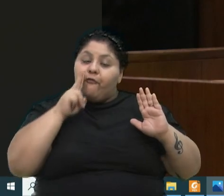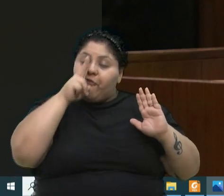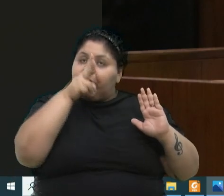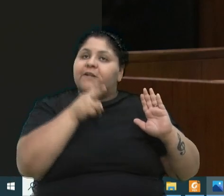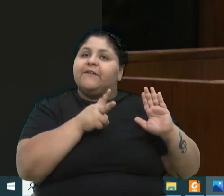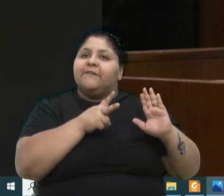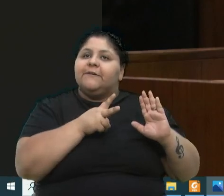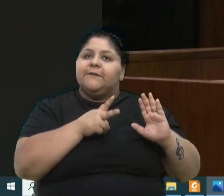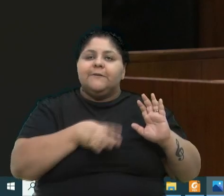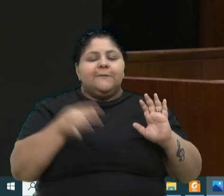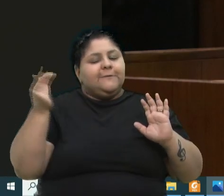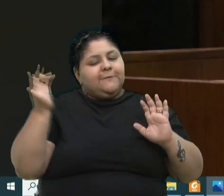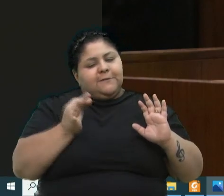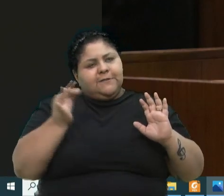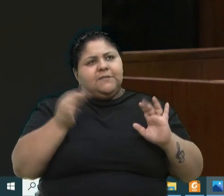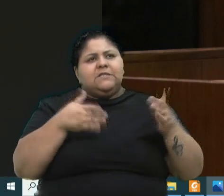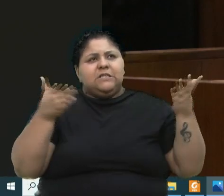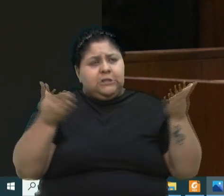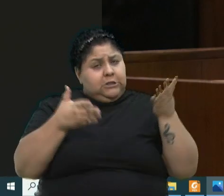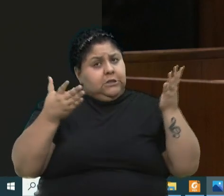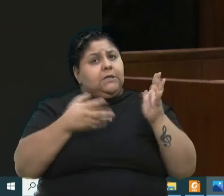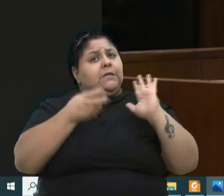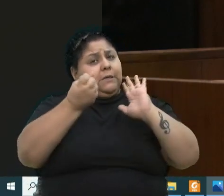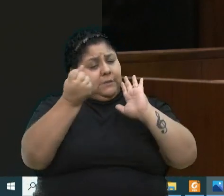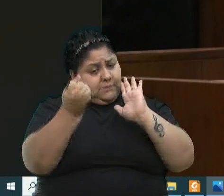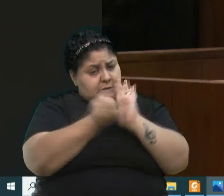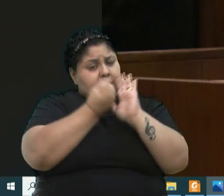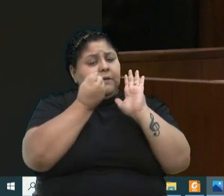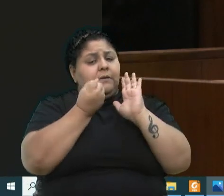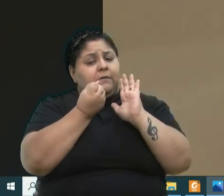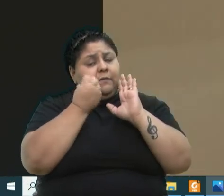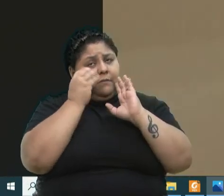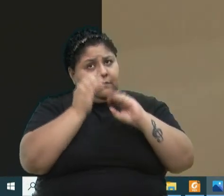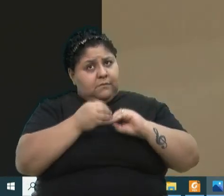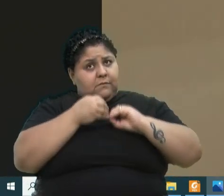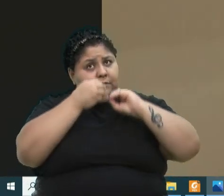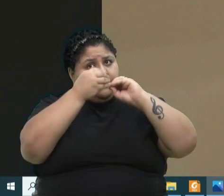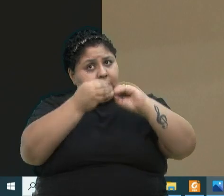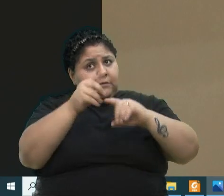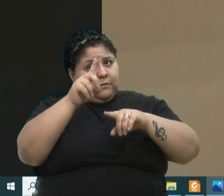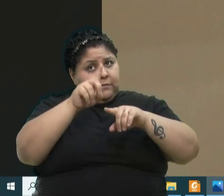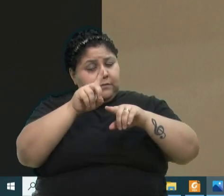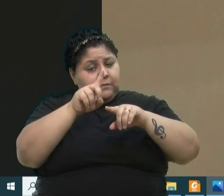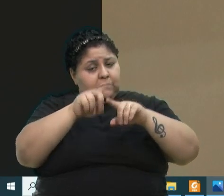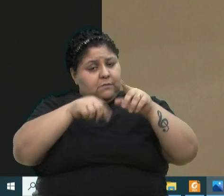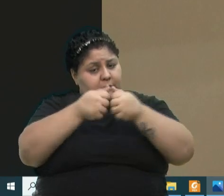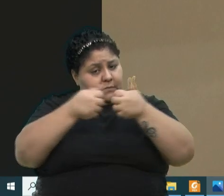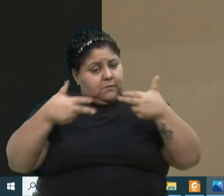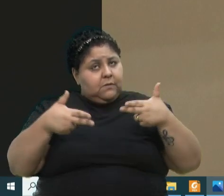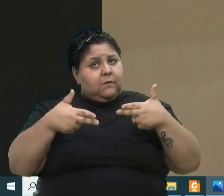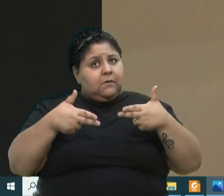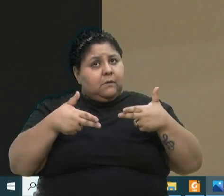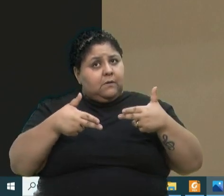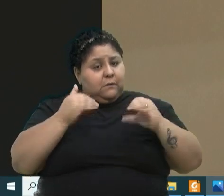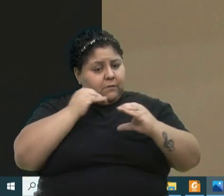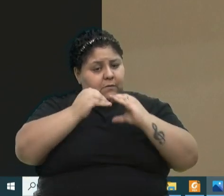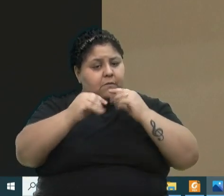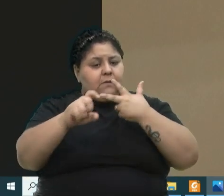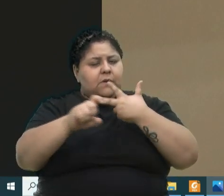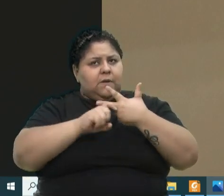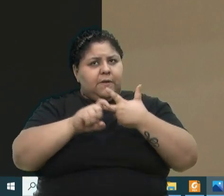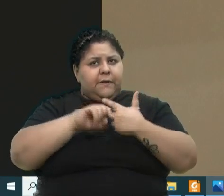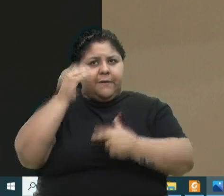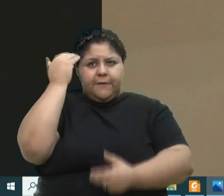foi sensacional, a gente já está marcando aqui para entregar esse material também aqui para o Executivo, para que entendam algumas